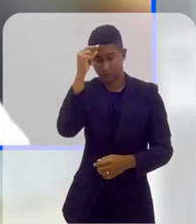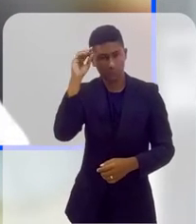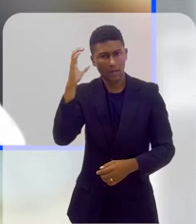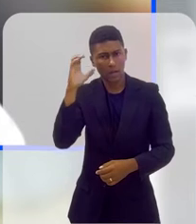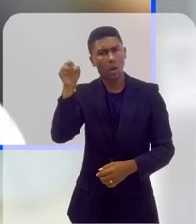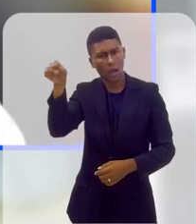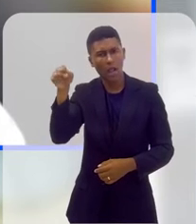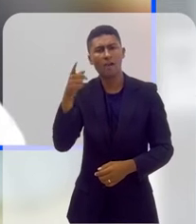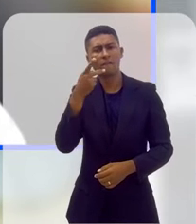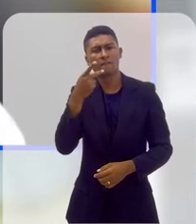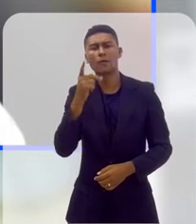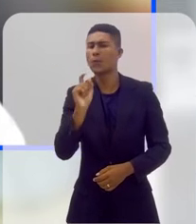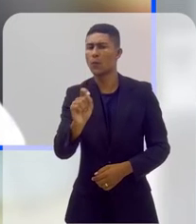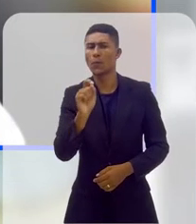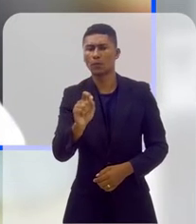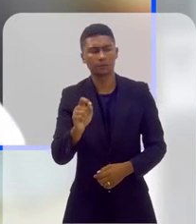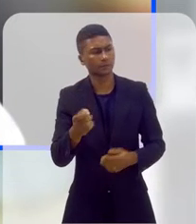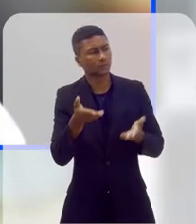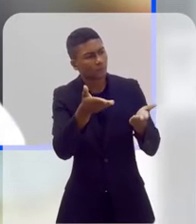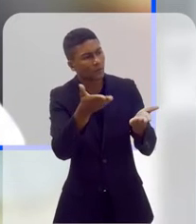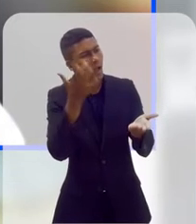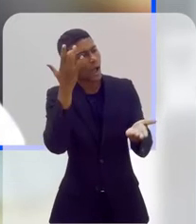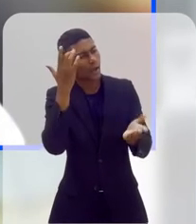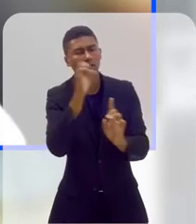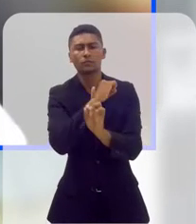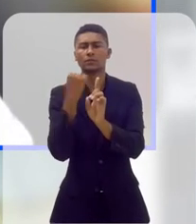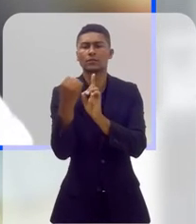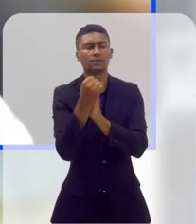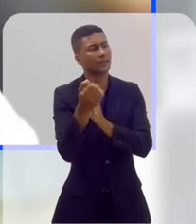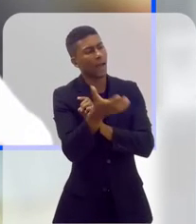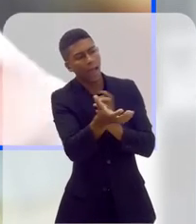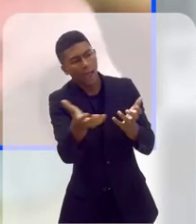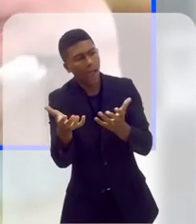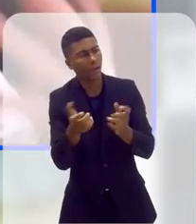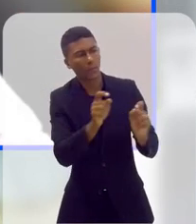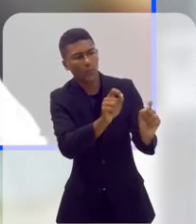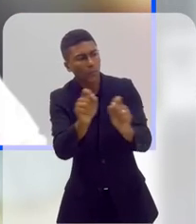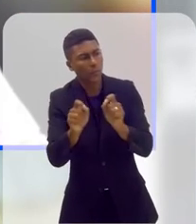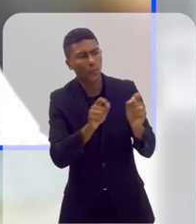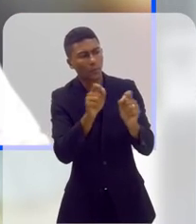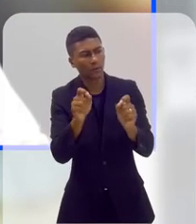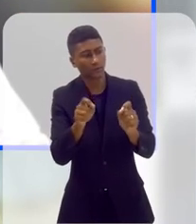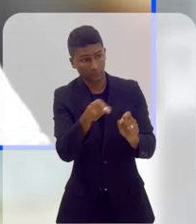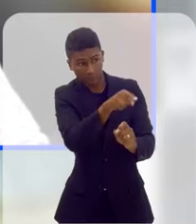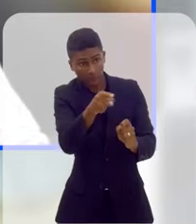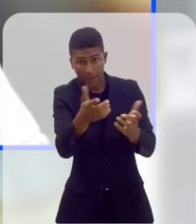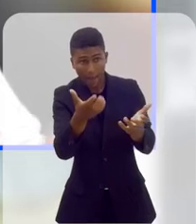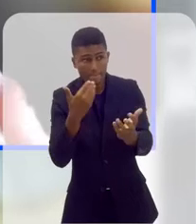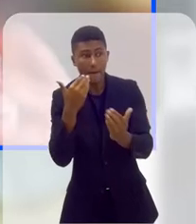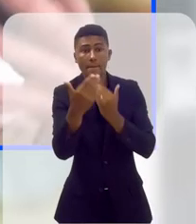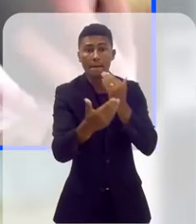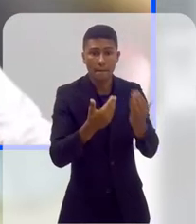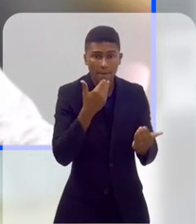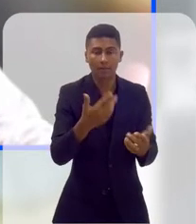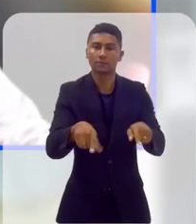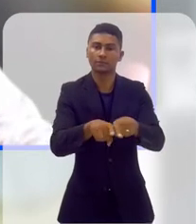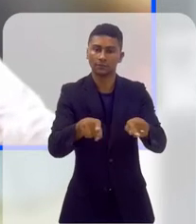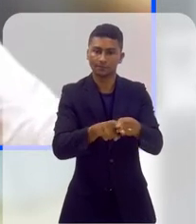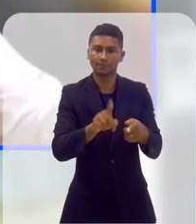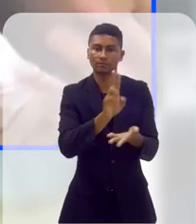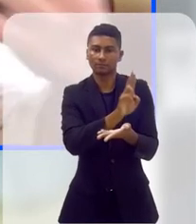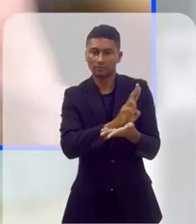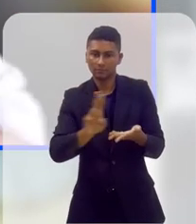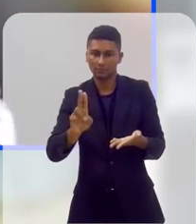é um cuidado que a Prefeitura de Niterói tem conosco, né? De dizer o seguinte, o que é que a sociedade quer construir, e a partir dessas